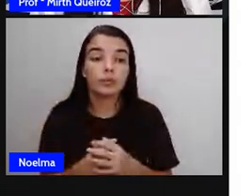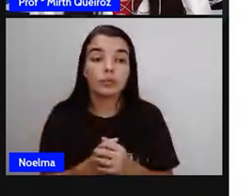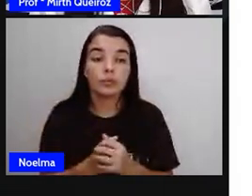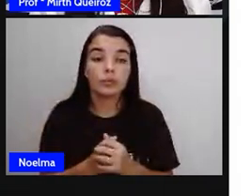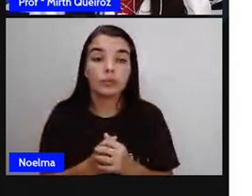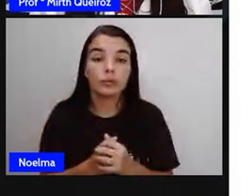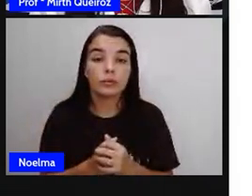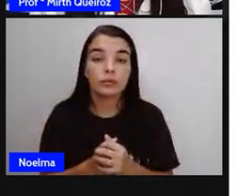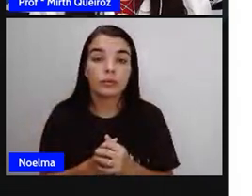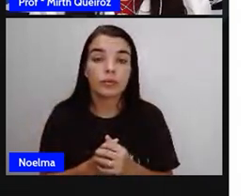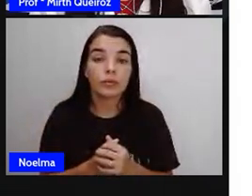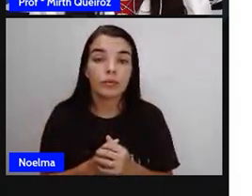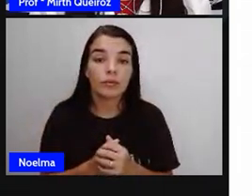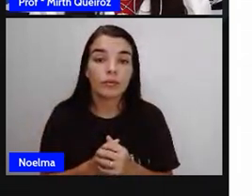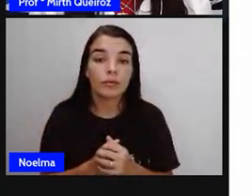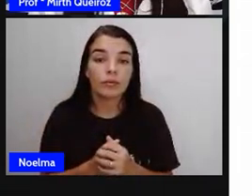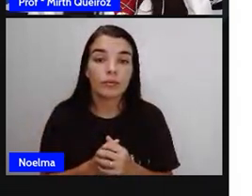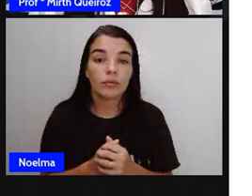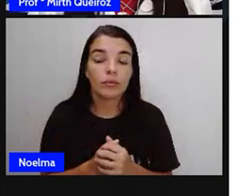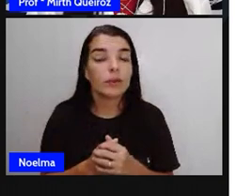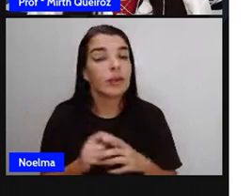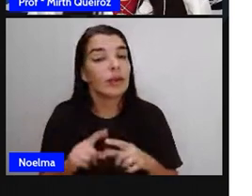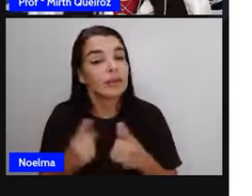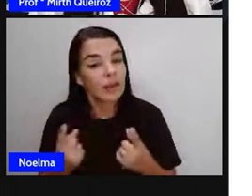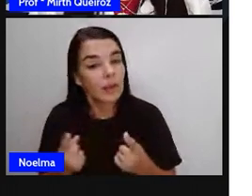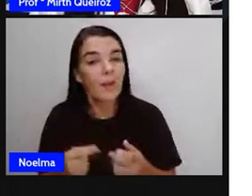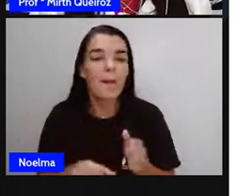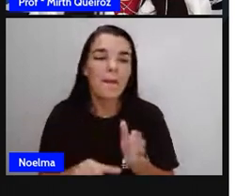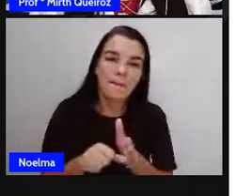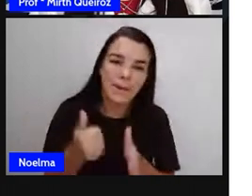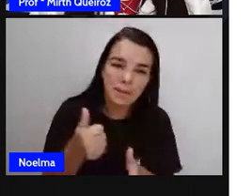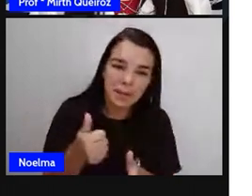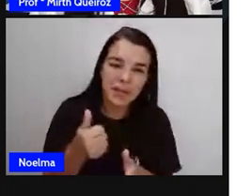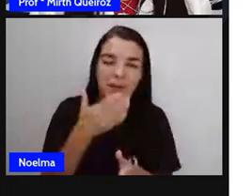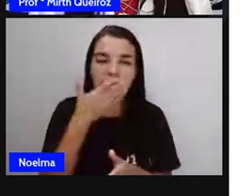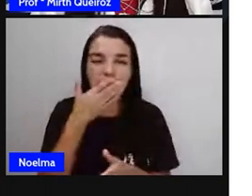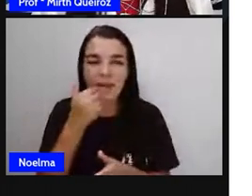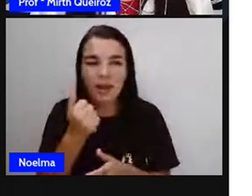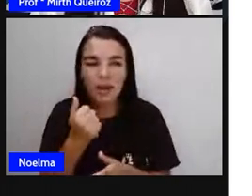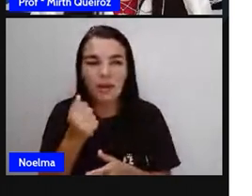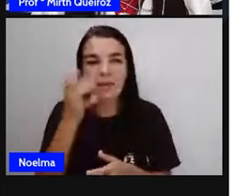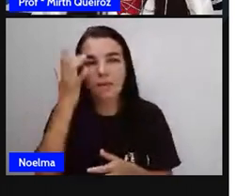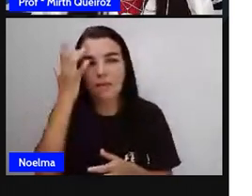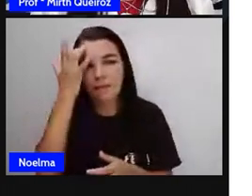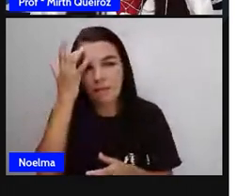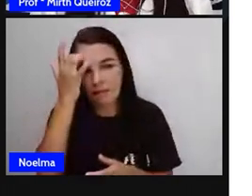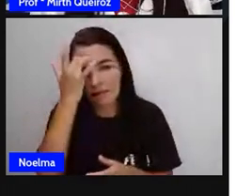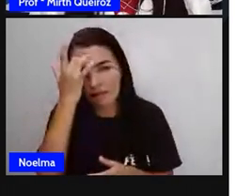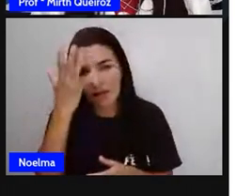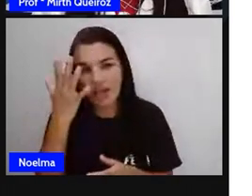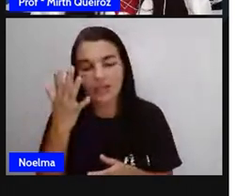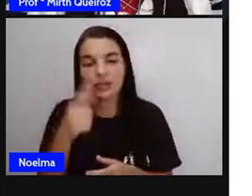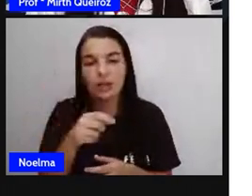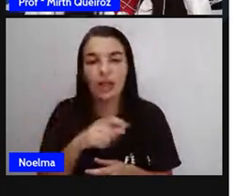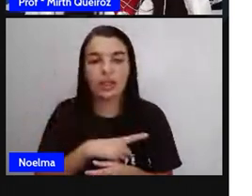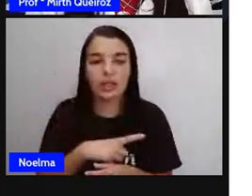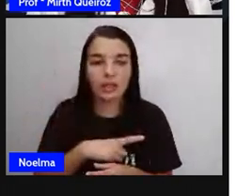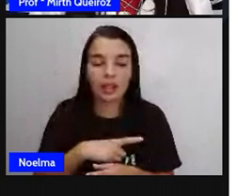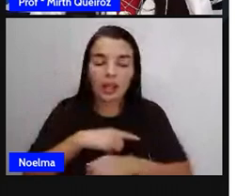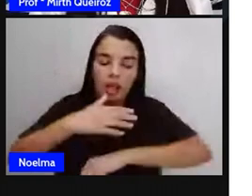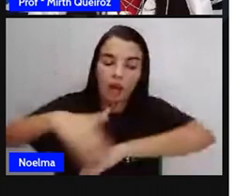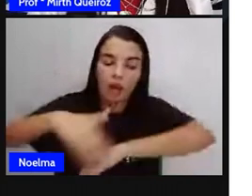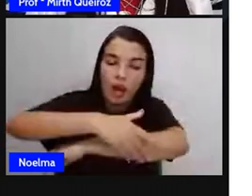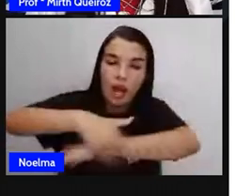Qual é? O primeiro, né? O primeiro, porque ele tem uma definição aí. Ele fala que uma rua,